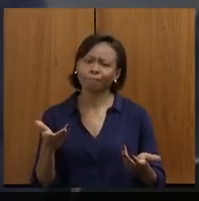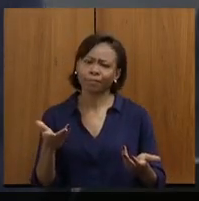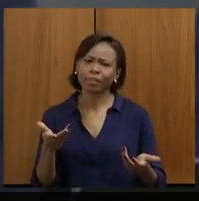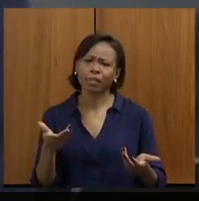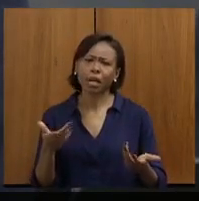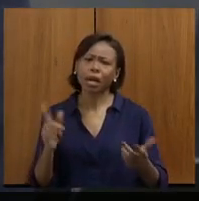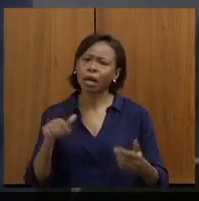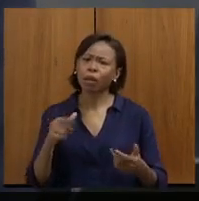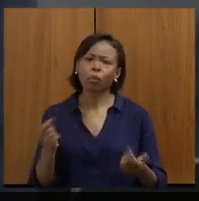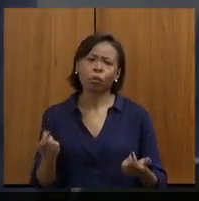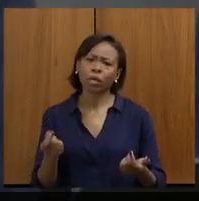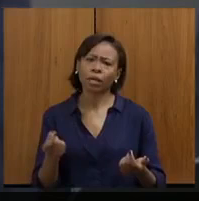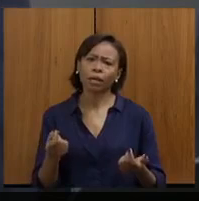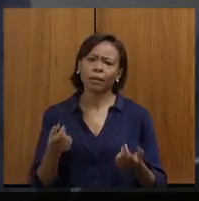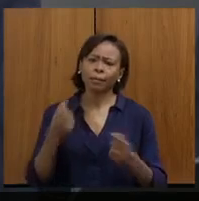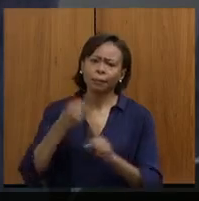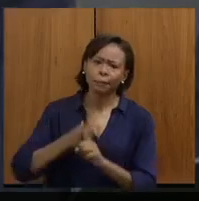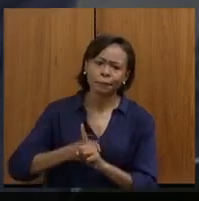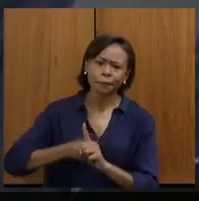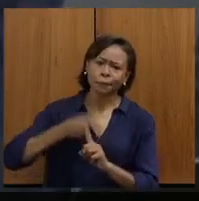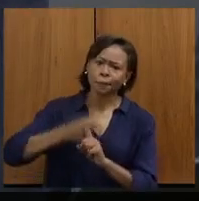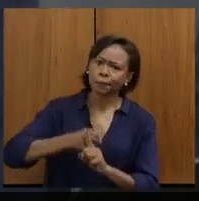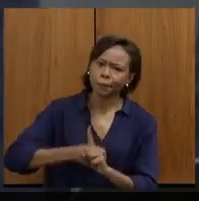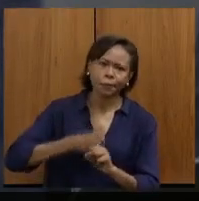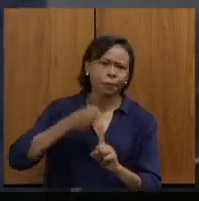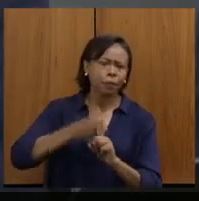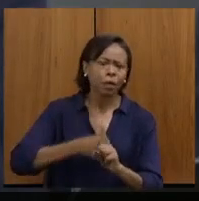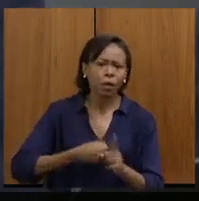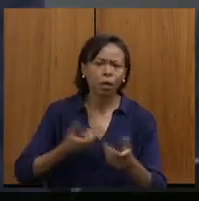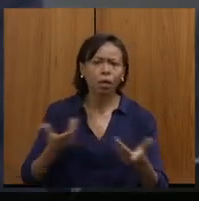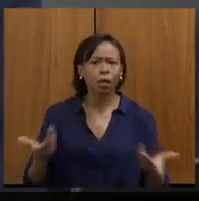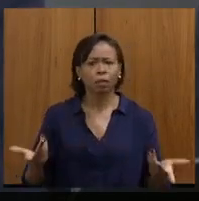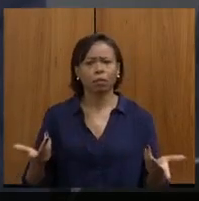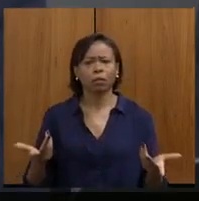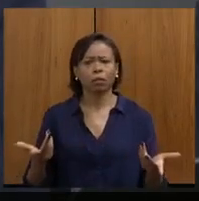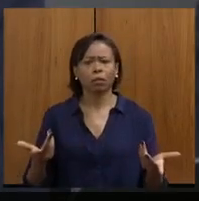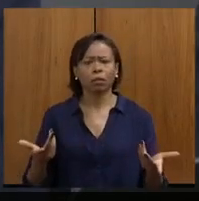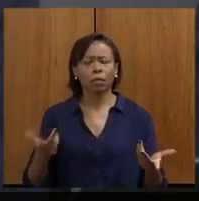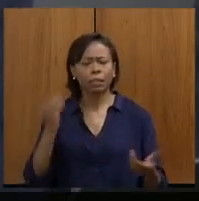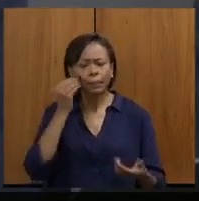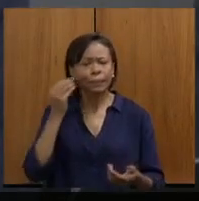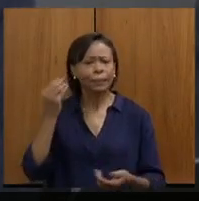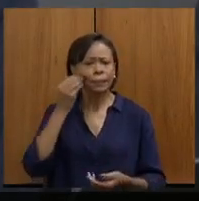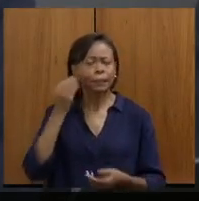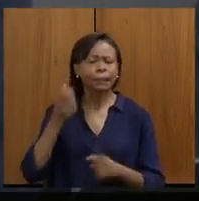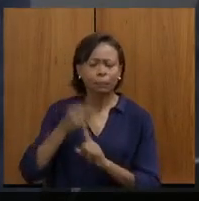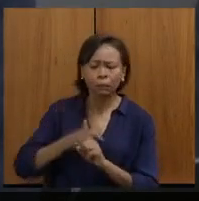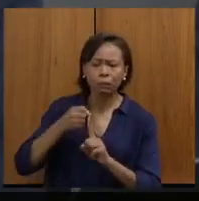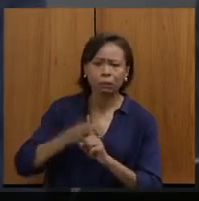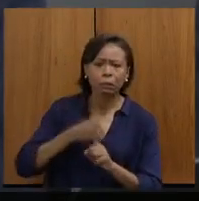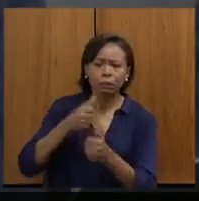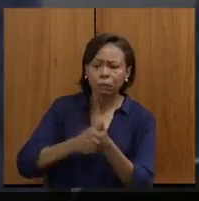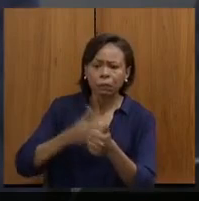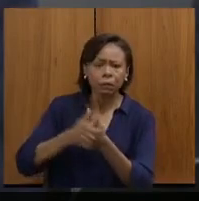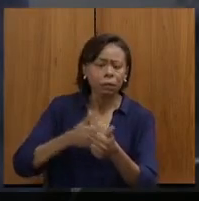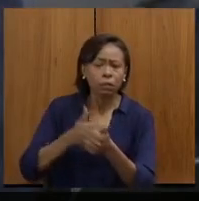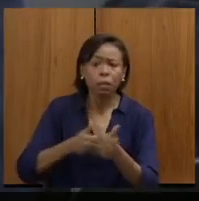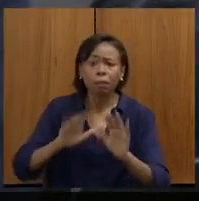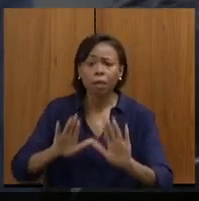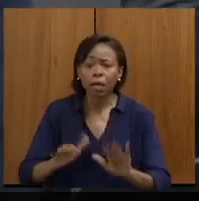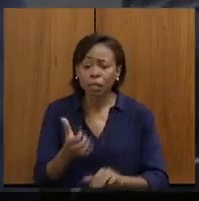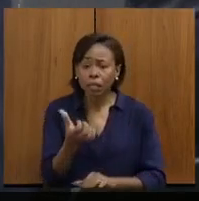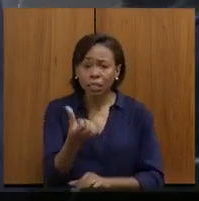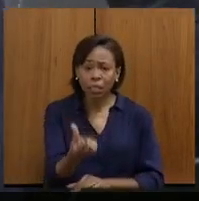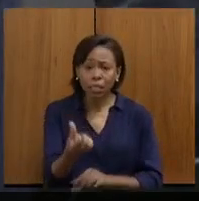é pedajado de um lado, pedajado do outro, cercaram todo mundo de todo jeito, mas o cobrinho, o cara está em seis quilômetros, todo desburacado,